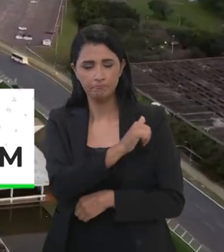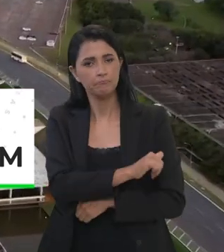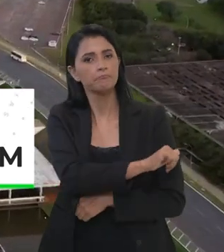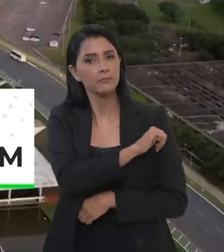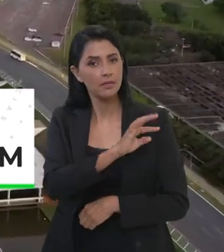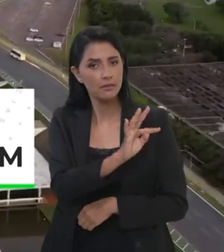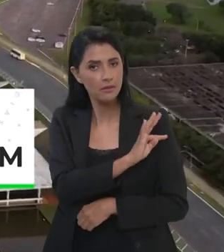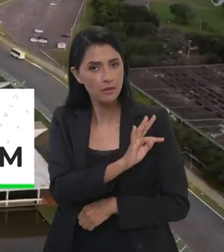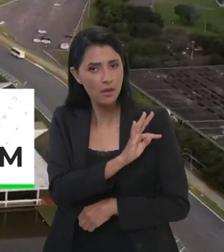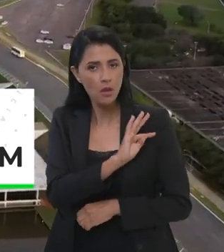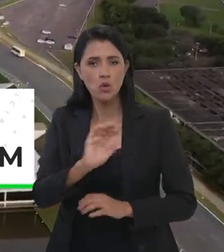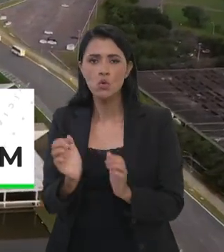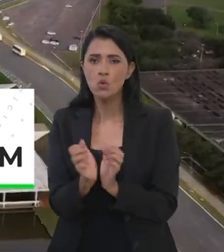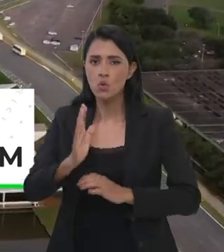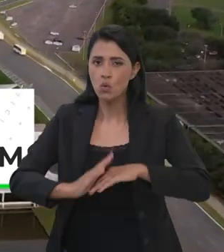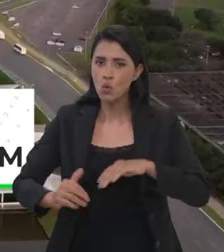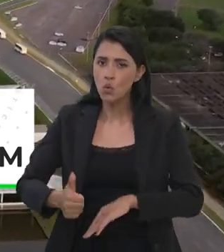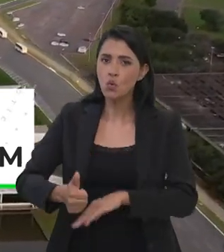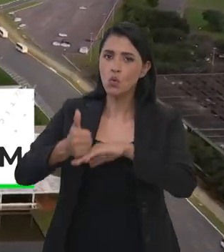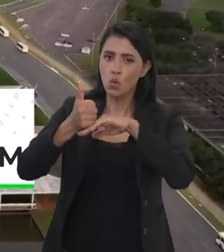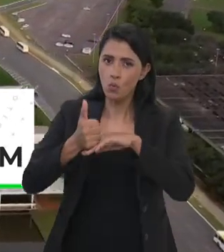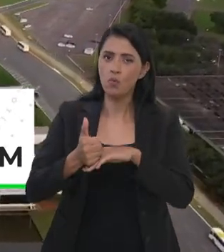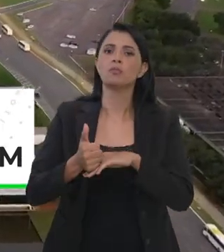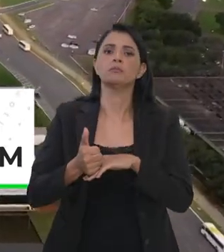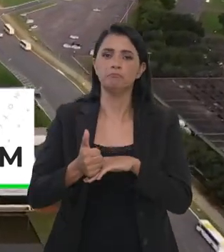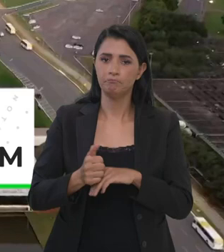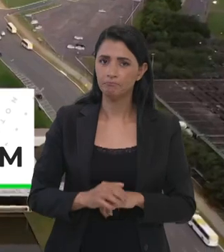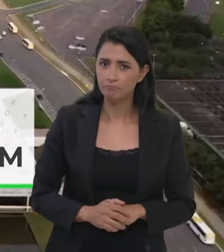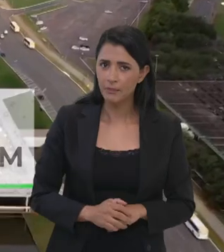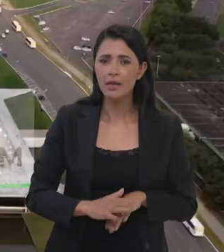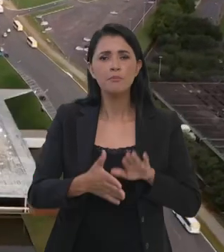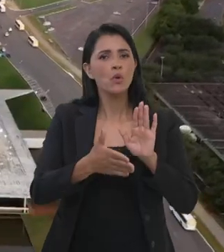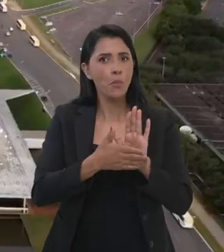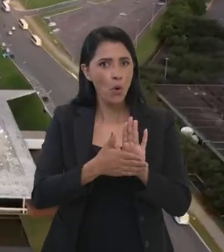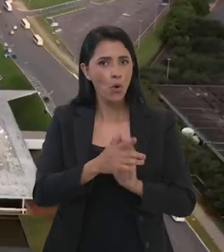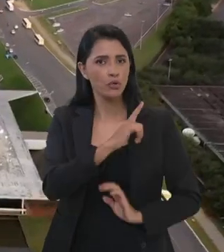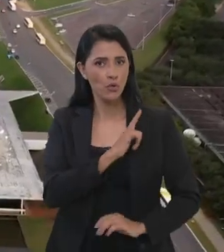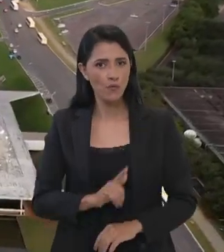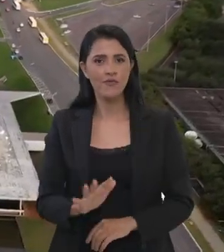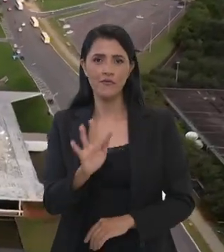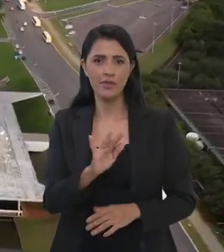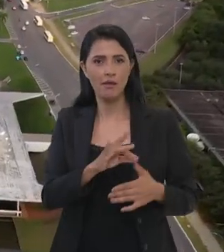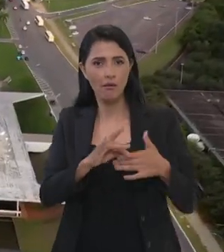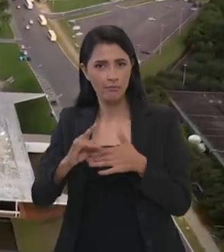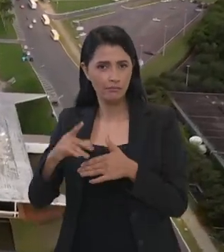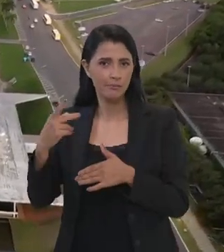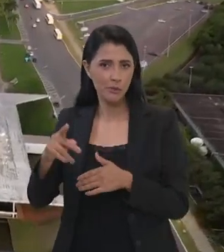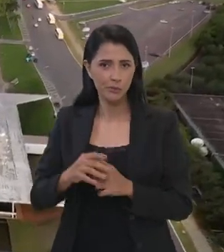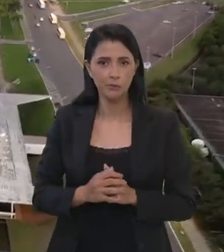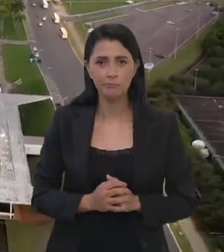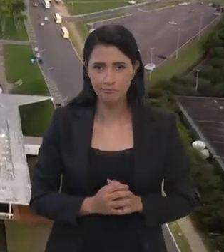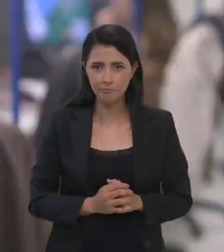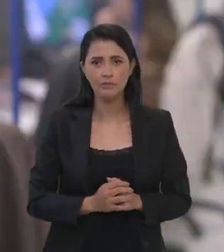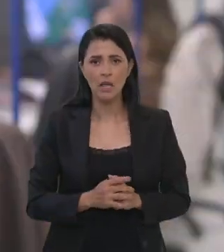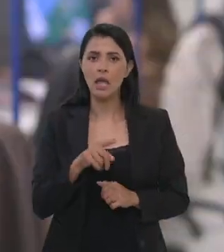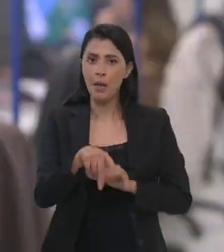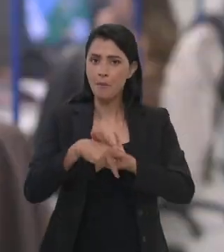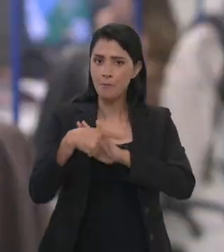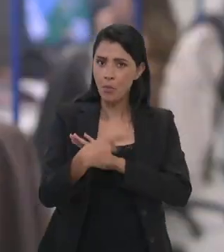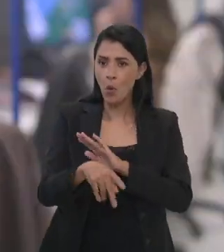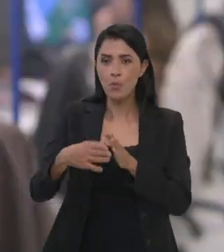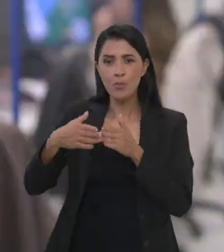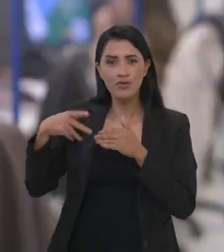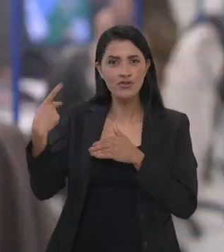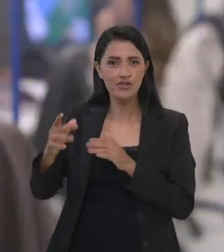Enfermeiros, Técnicos e Auxiliares de Enfermagem, além de parteiras. A proposta foi enviada pelo governo federal. A